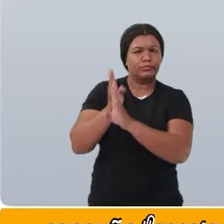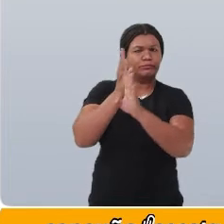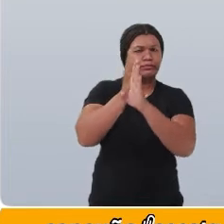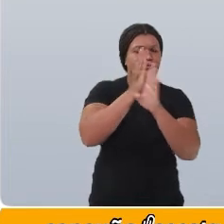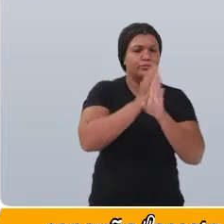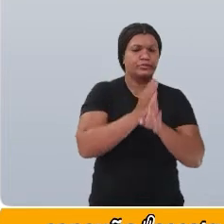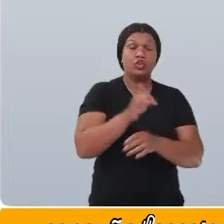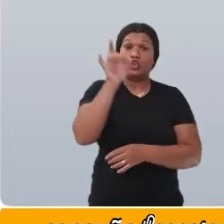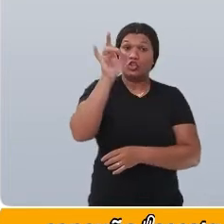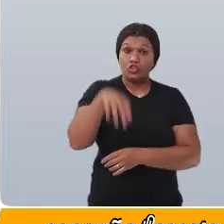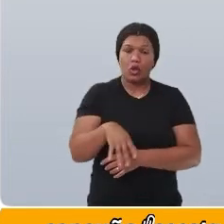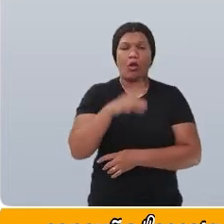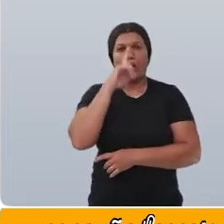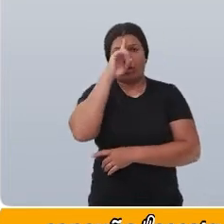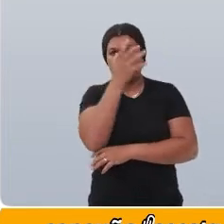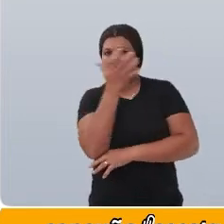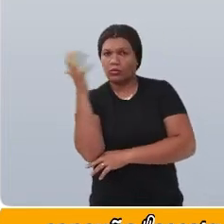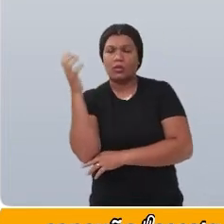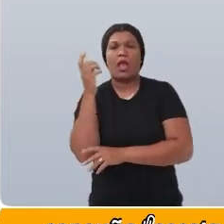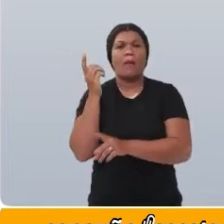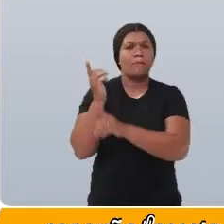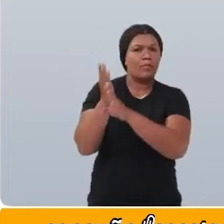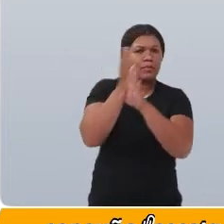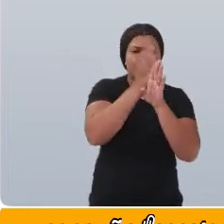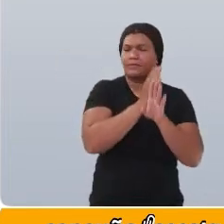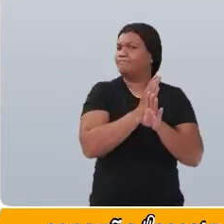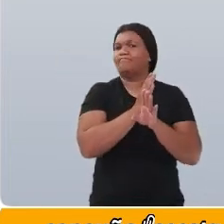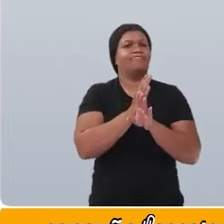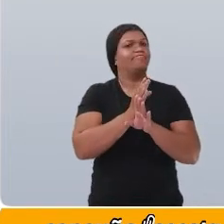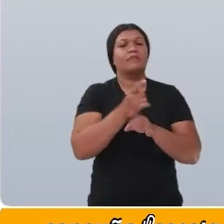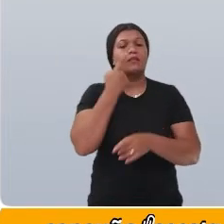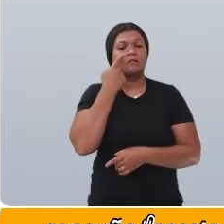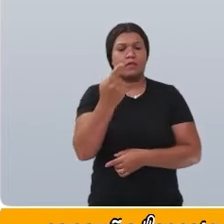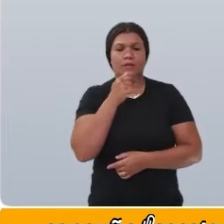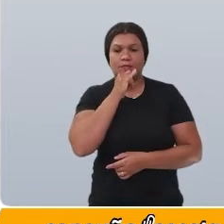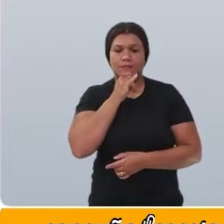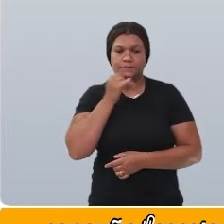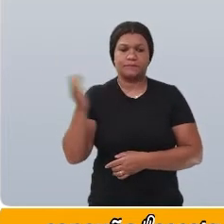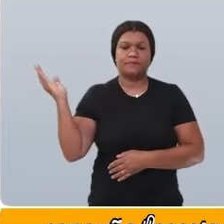só na natureza que observamos e encontramos esses padrões. Veja.